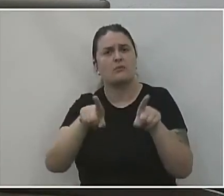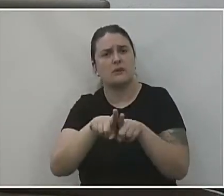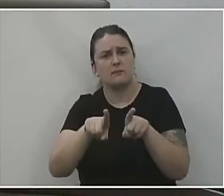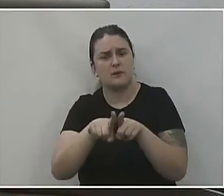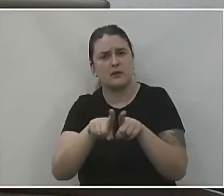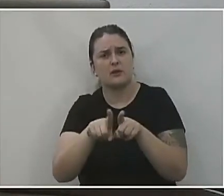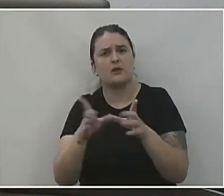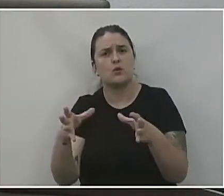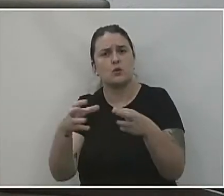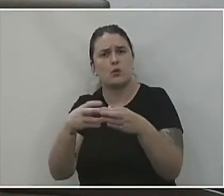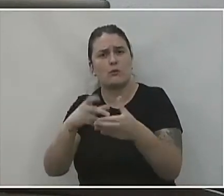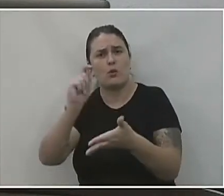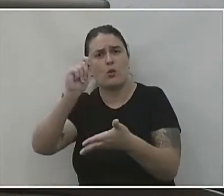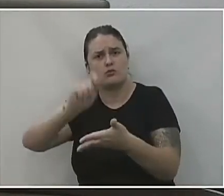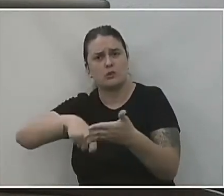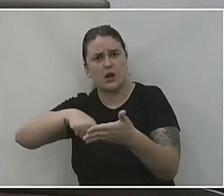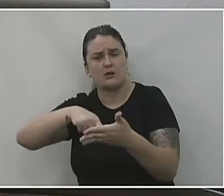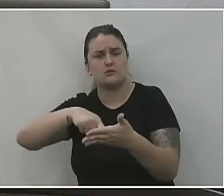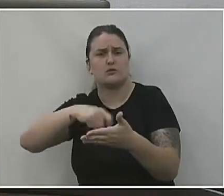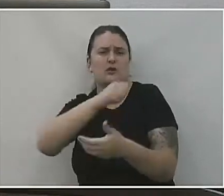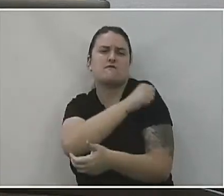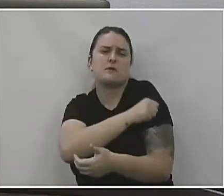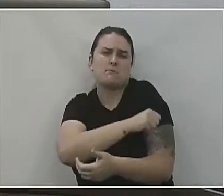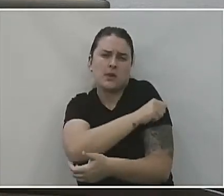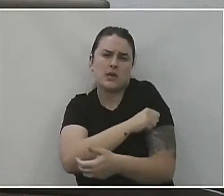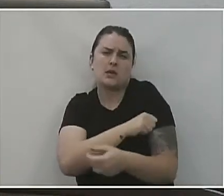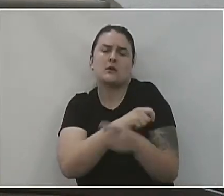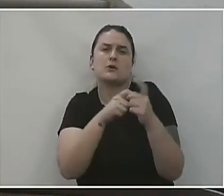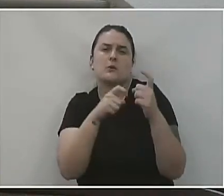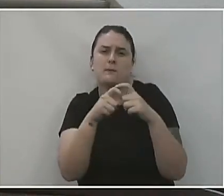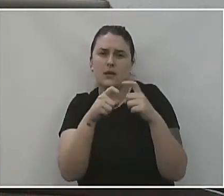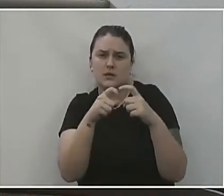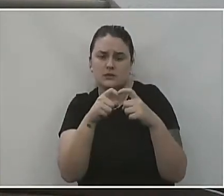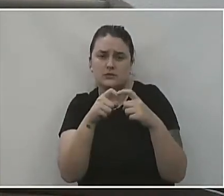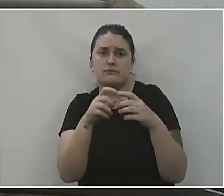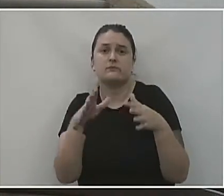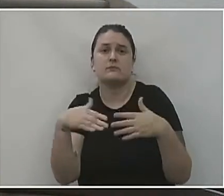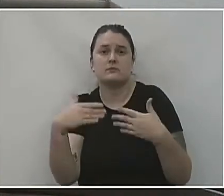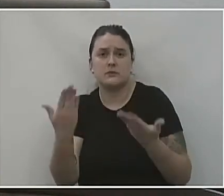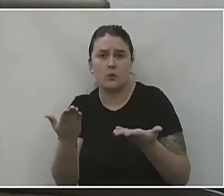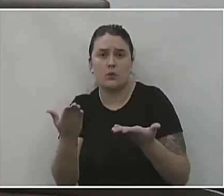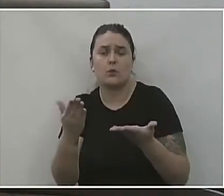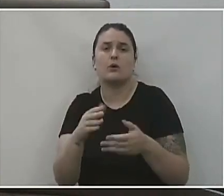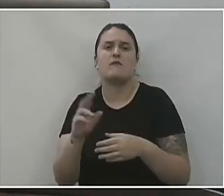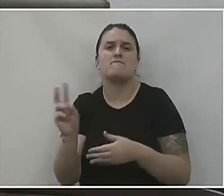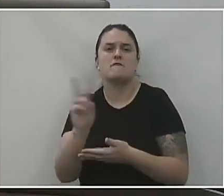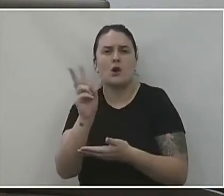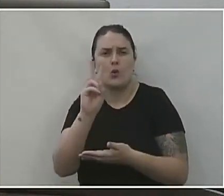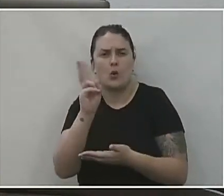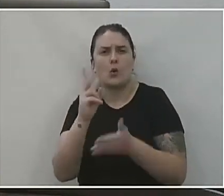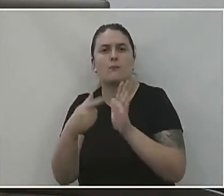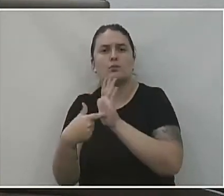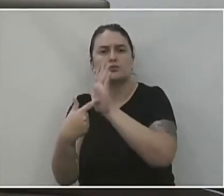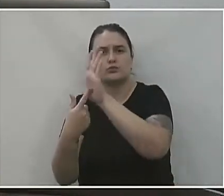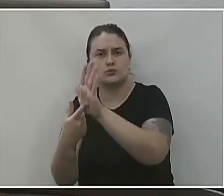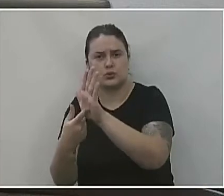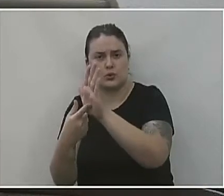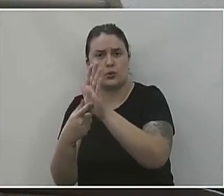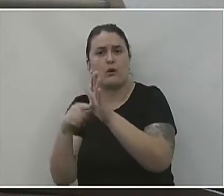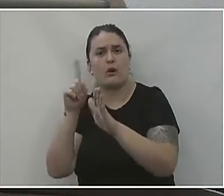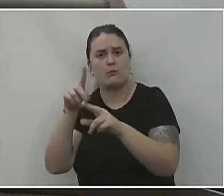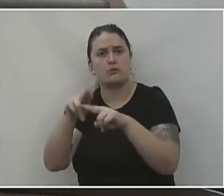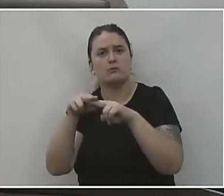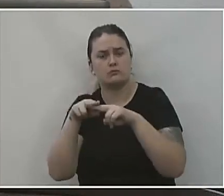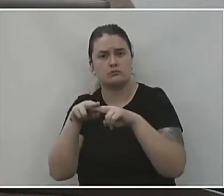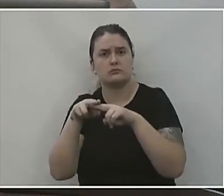a equipe que foi contratada a mais para poder fazer esse atendimento durante a pandemia. Então, todos esses valores que foram apresentados é decorrente